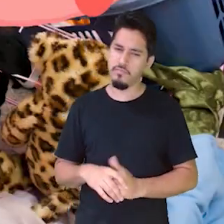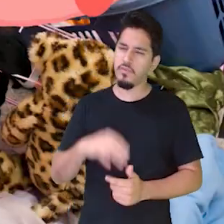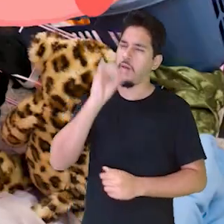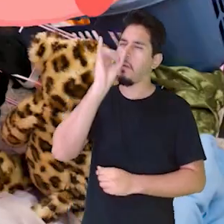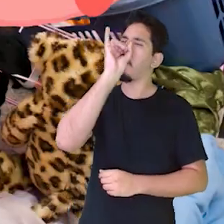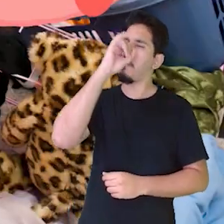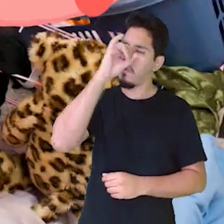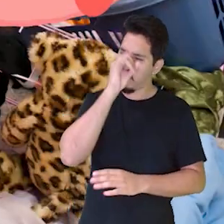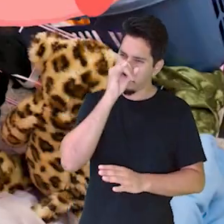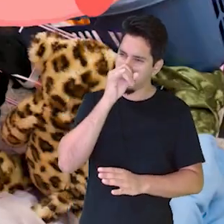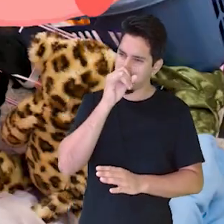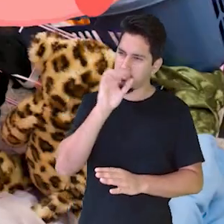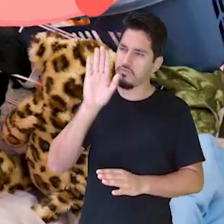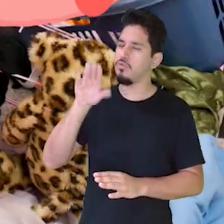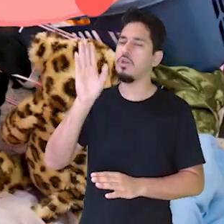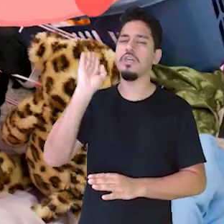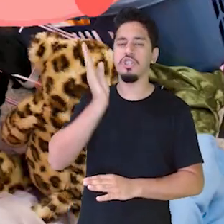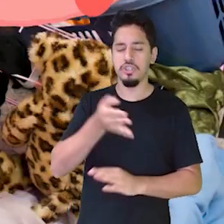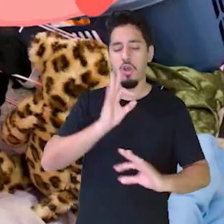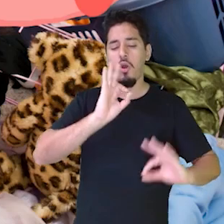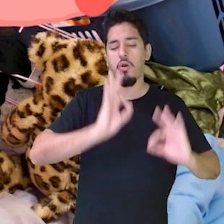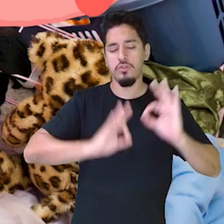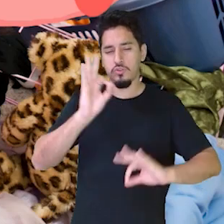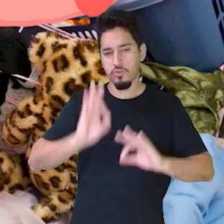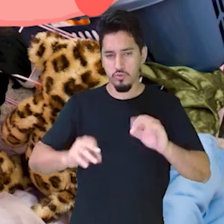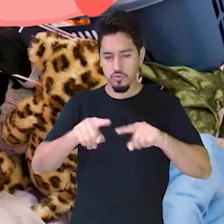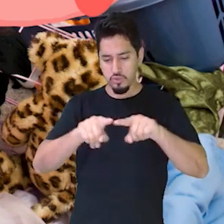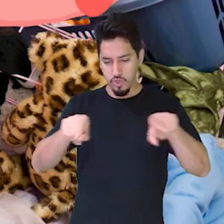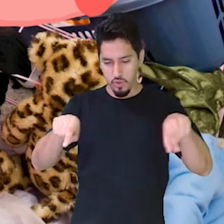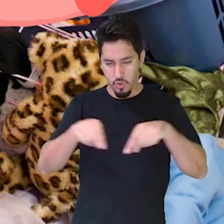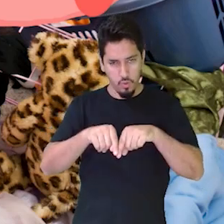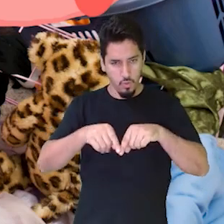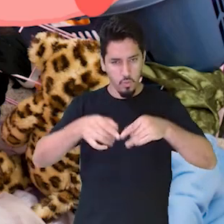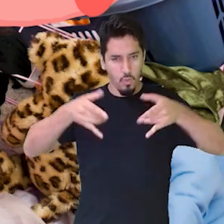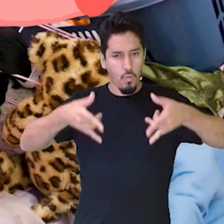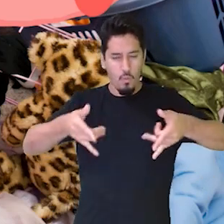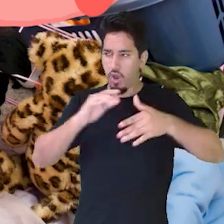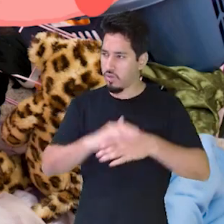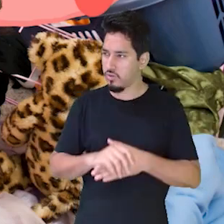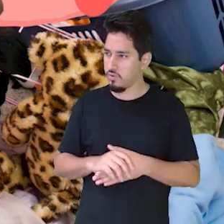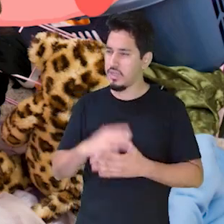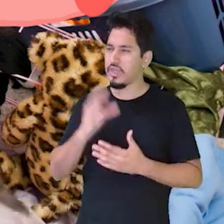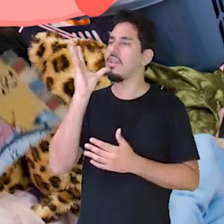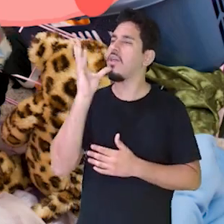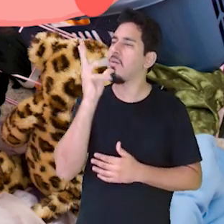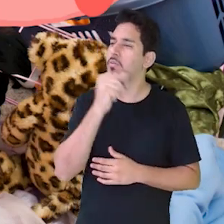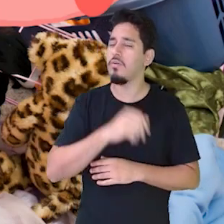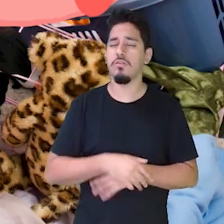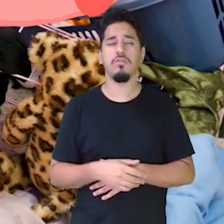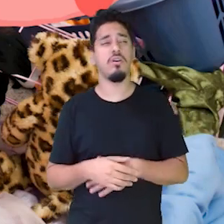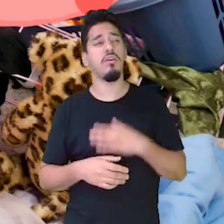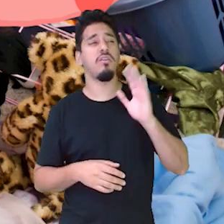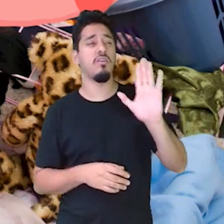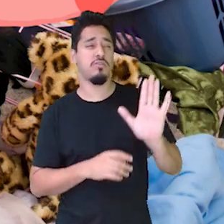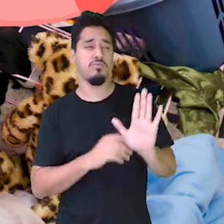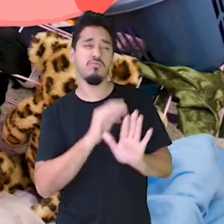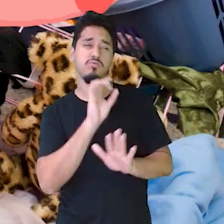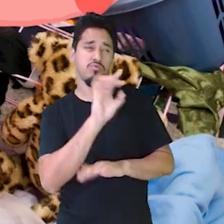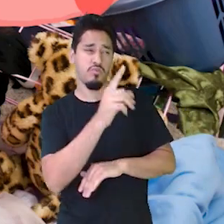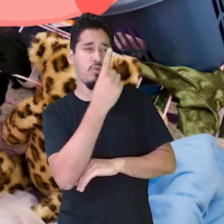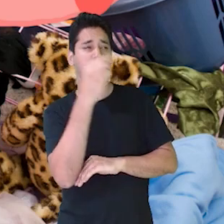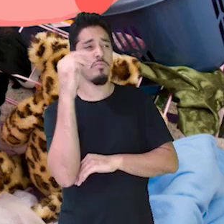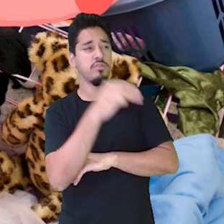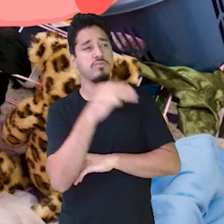Porquinho, já arrumou o seu quarto. Mas que demora? Só um